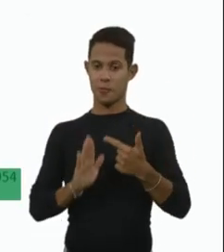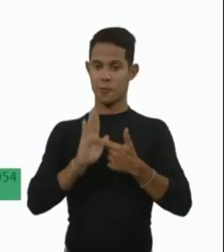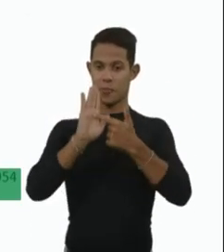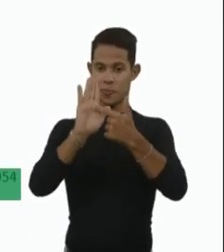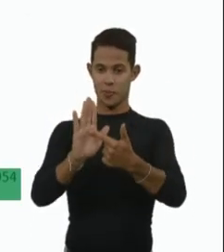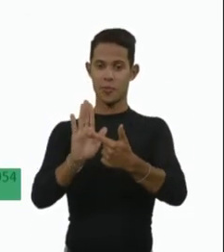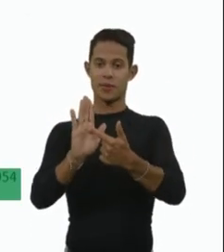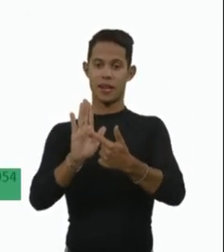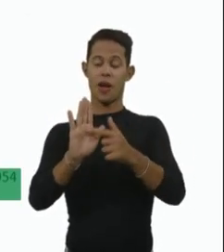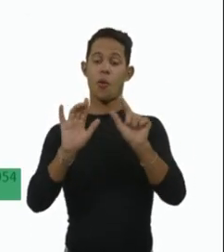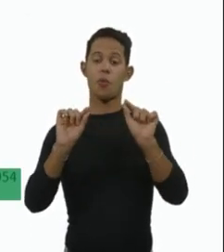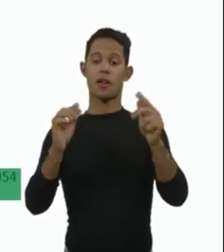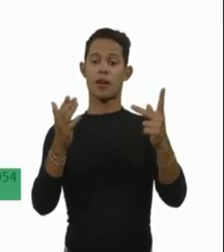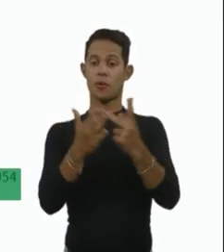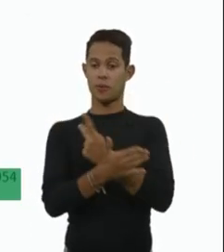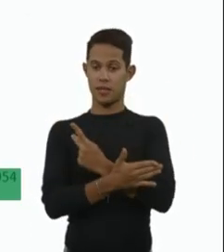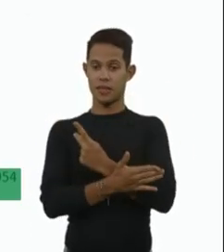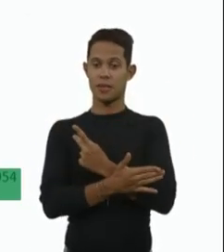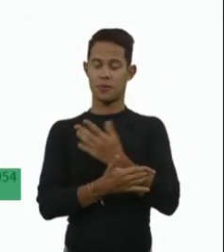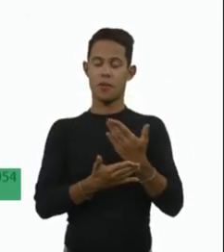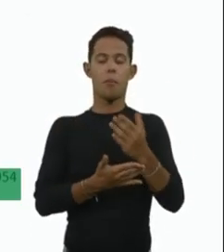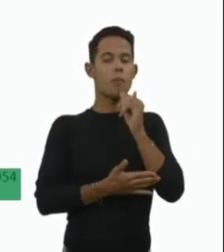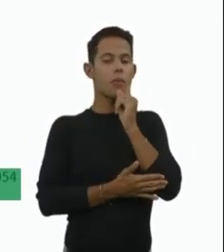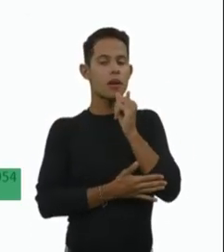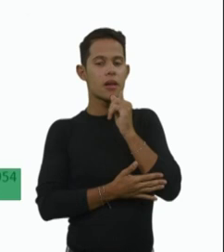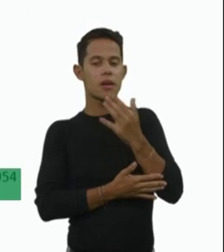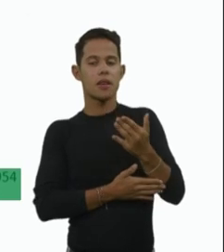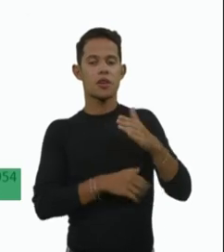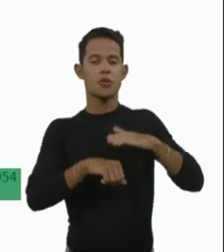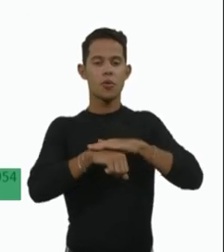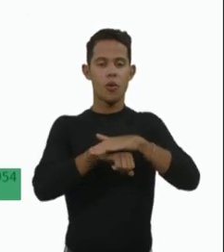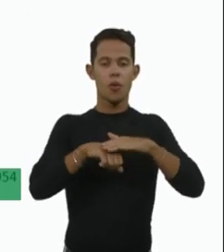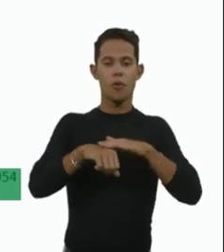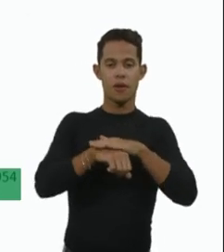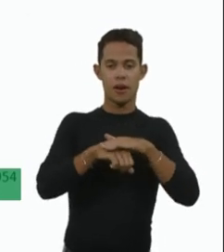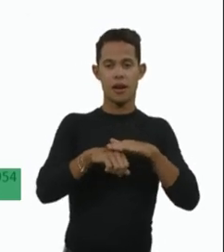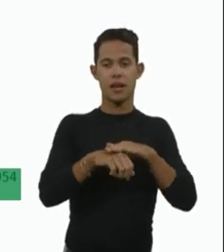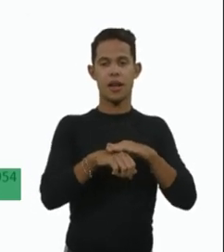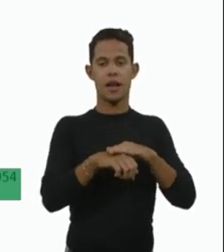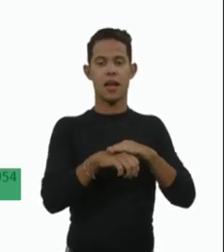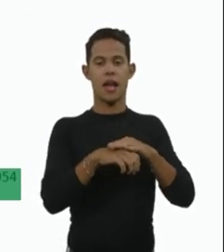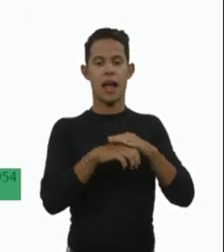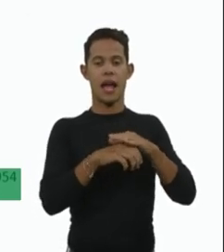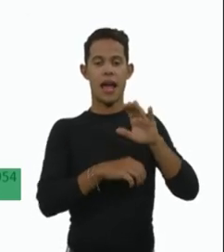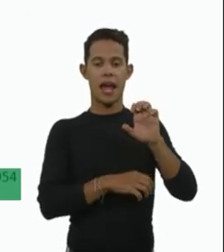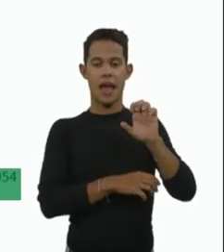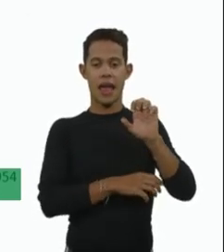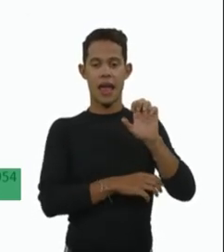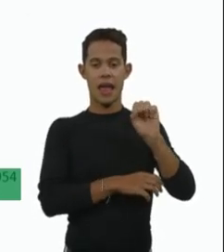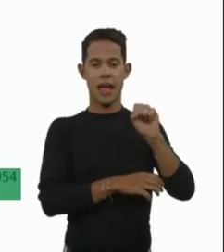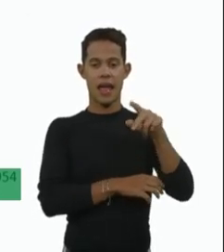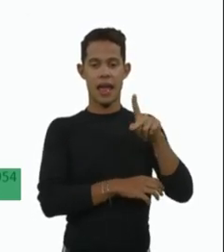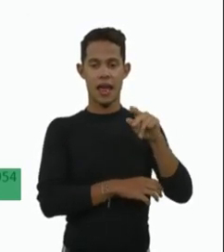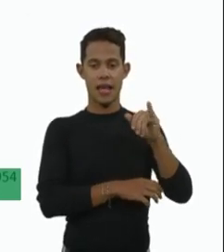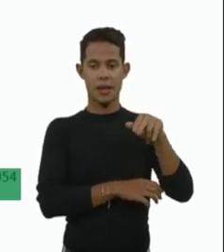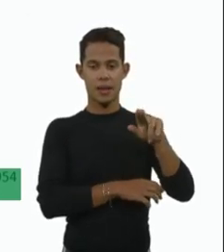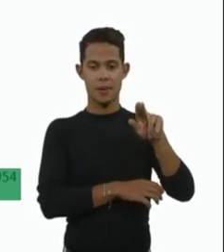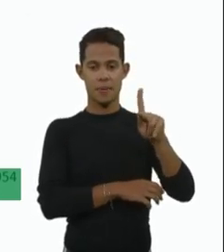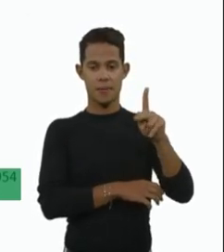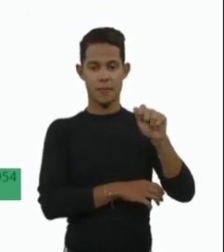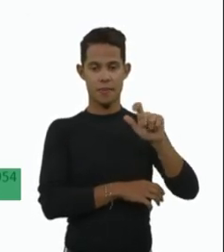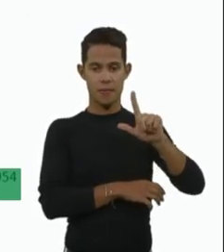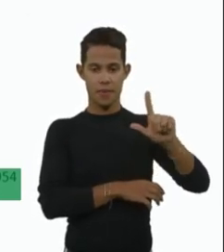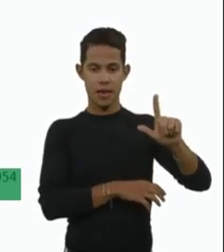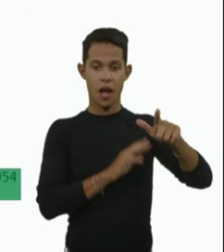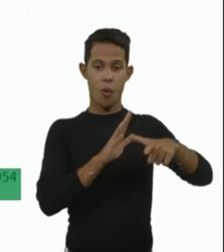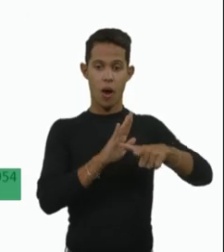relatando como isso é importante, quando a gente fala de atrofia muscular espinhal, especialmente da AMI tipo 1, o diagnóstico e